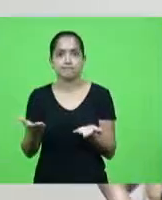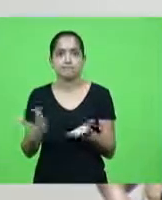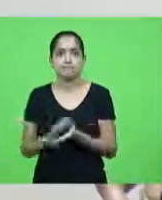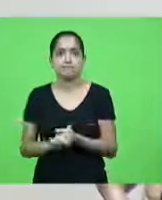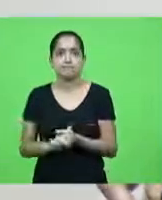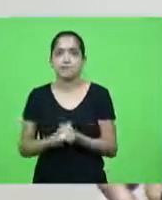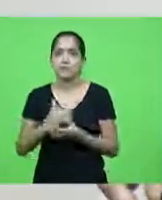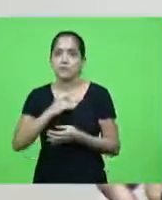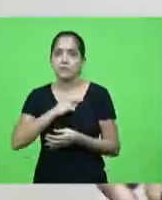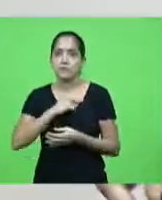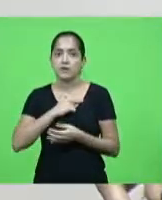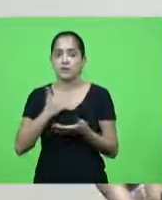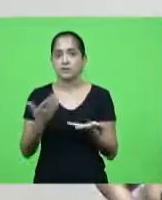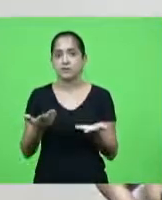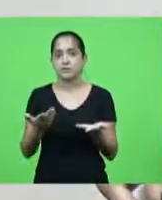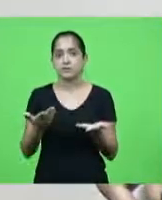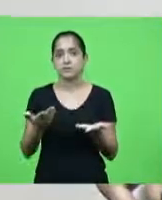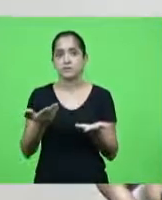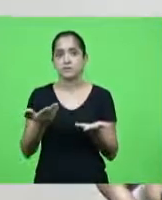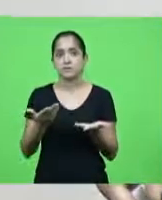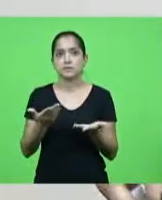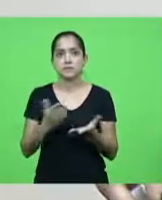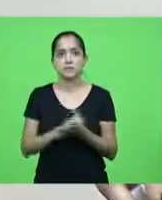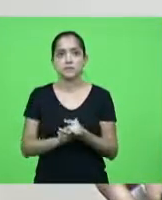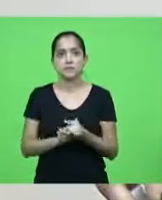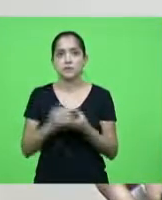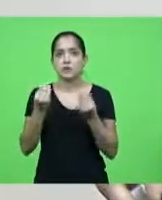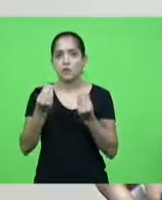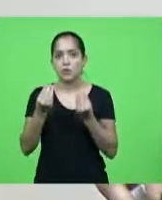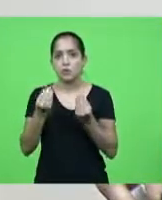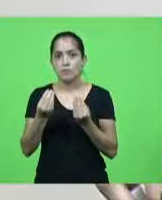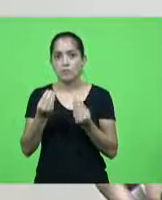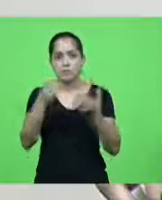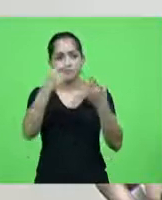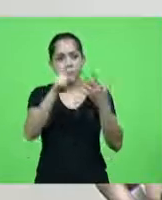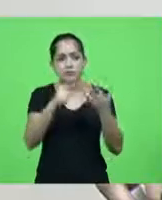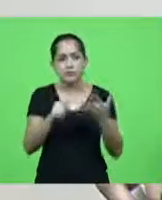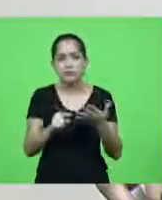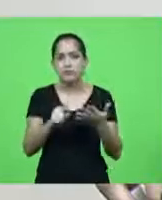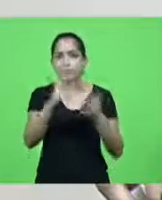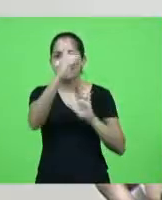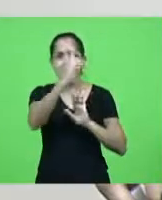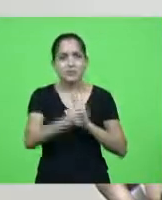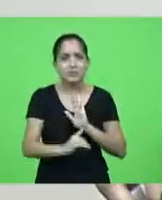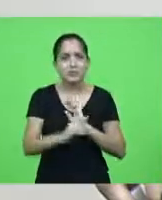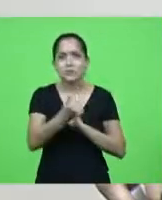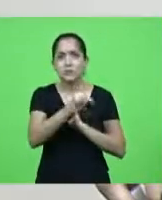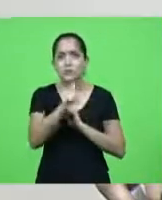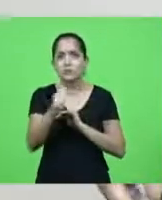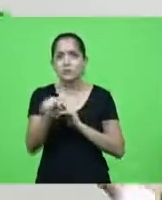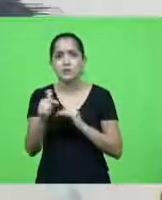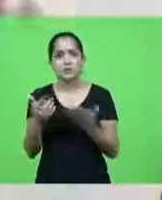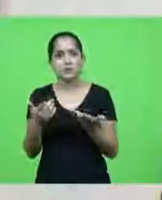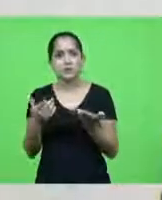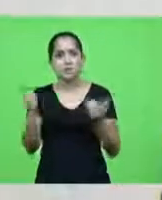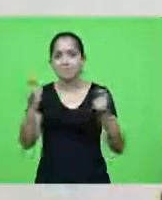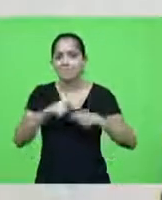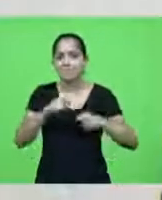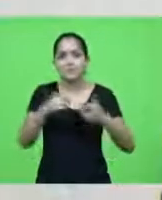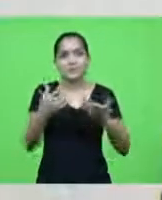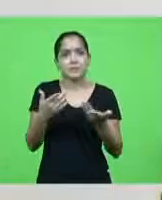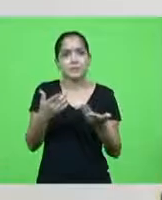isso é feio como é que o cara que não tem condições de ser diretor de um porto vai coordenar todos os portos justo